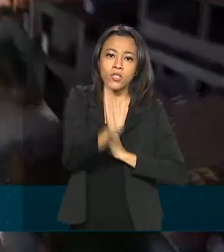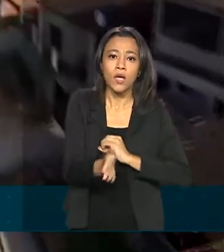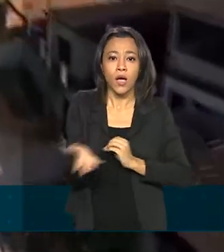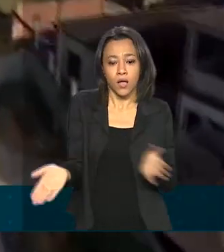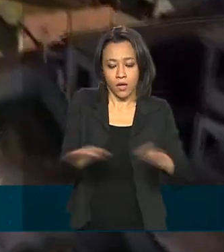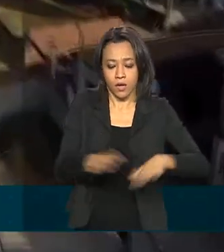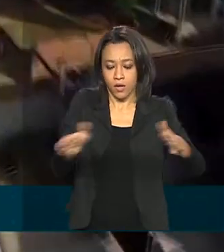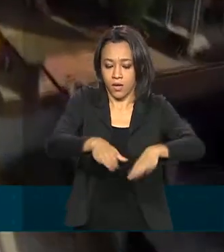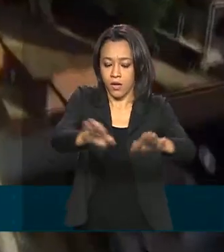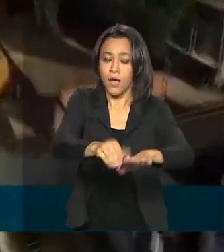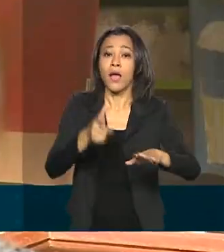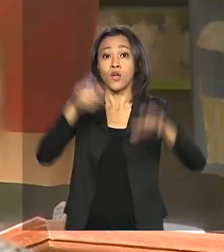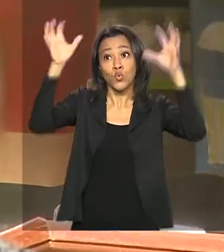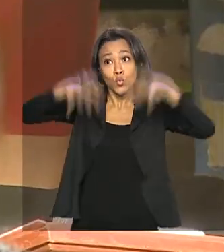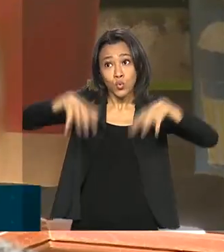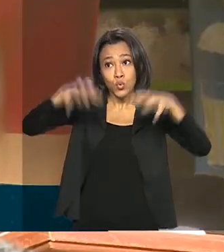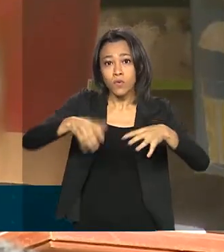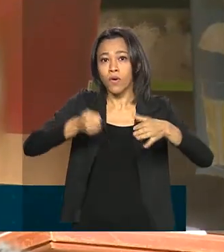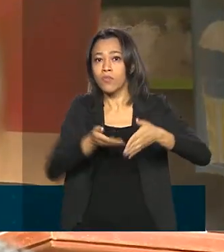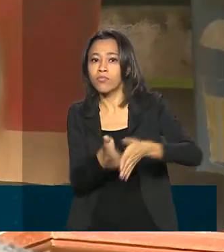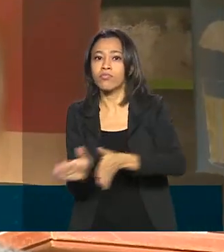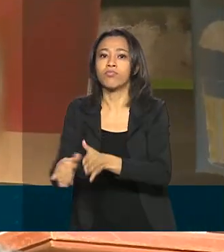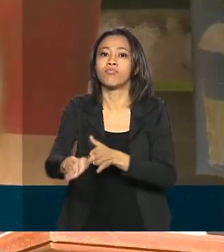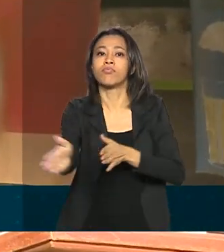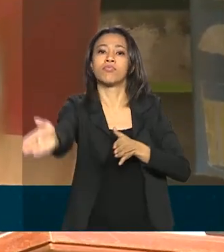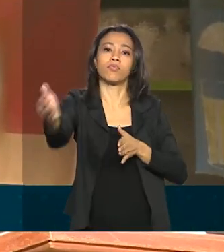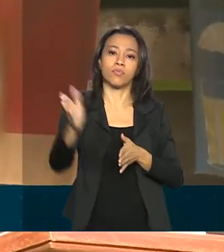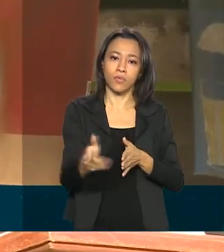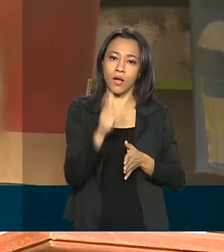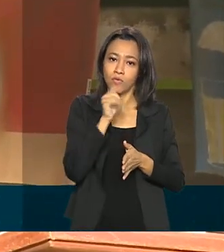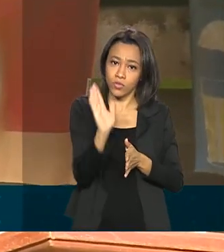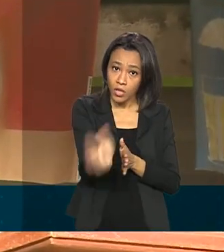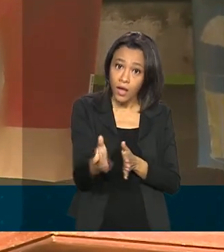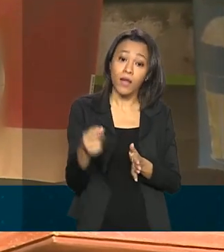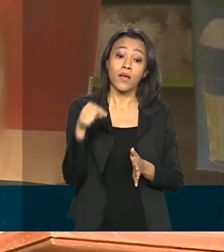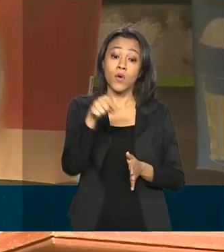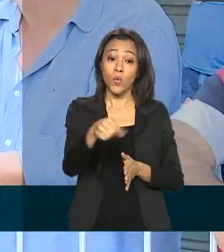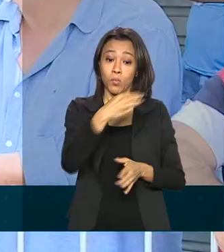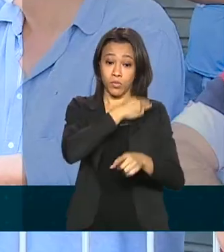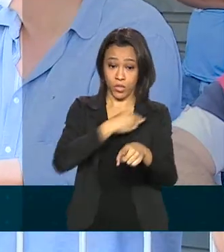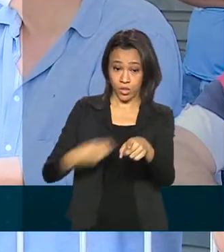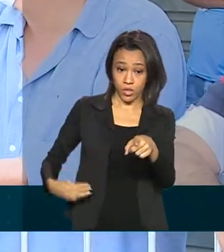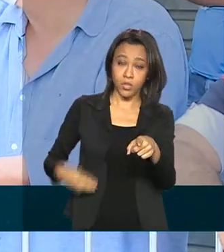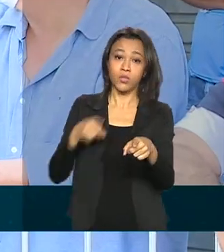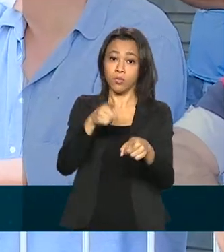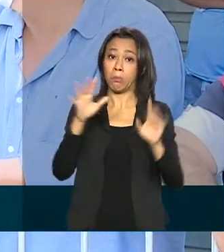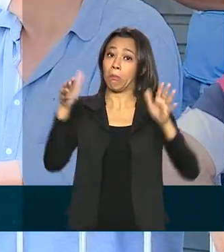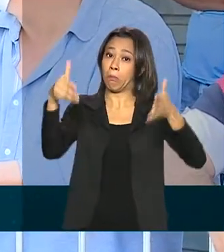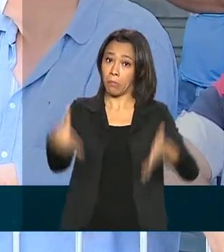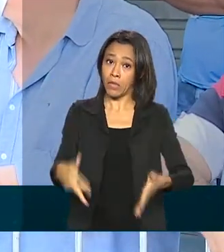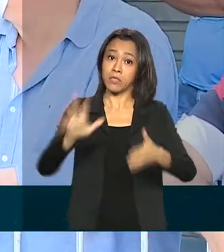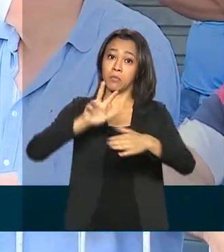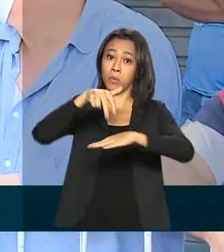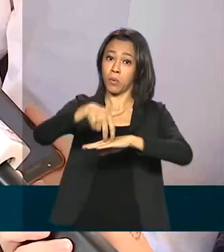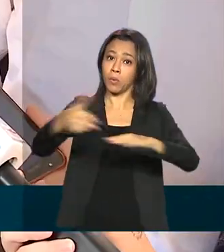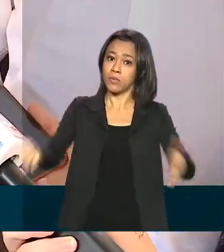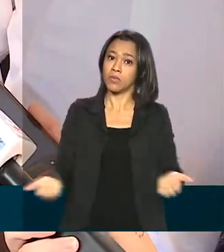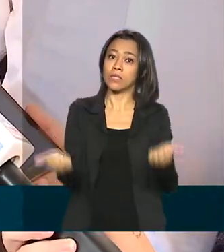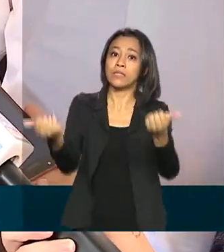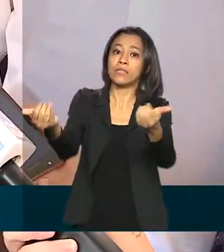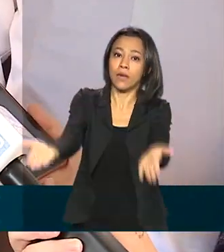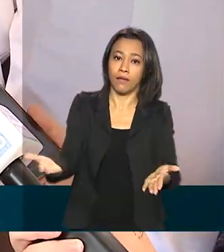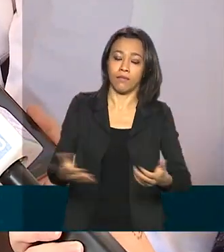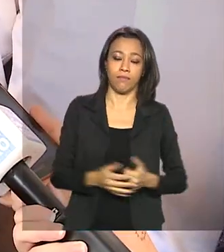escoamento da água da chuva. O ministro do Desenvolvimento Regional, Rogério Marinho, participou da cerimônia de entrega.